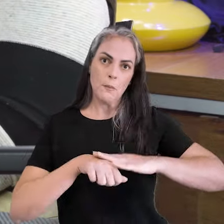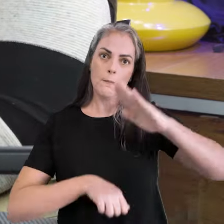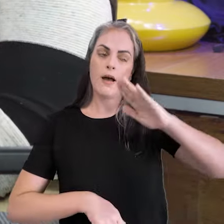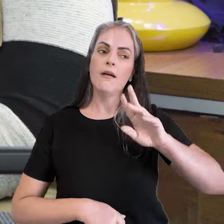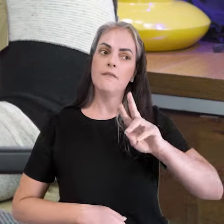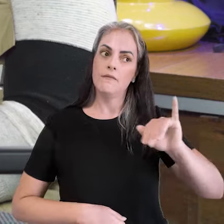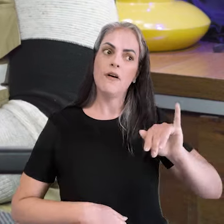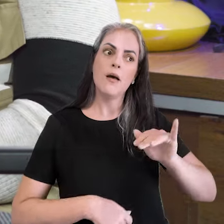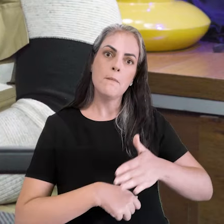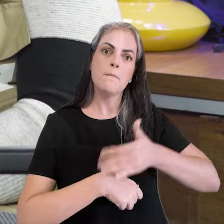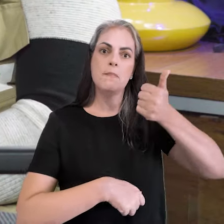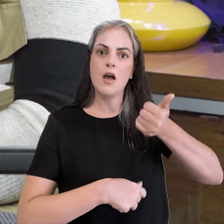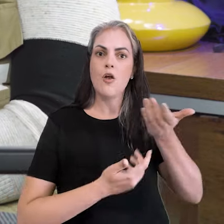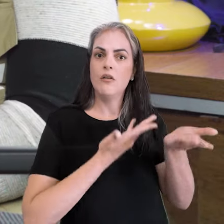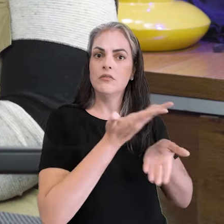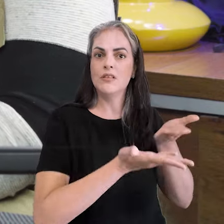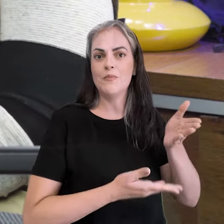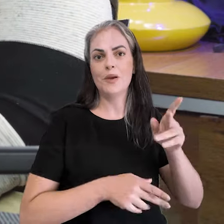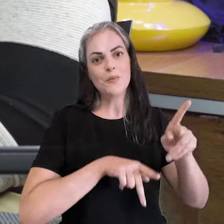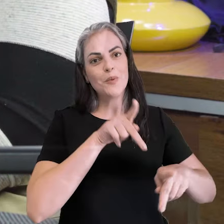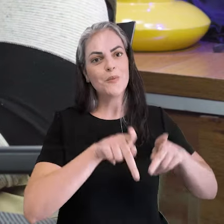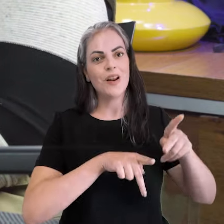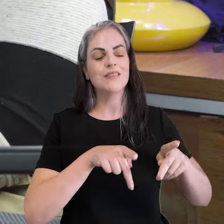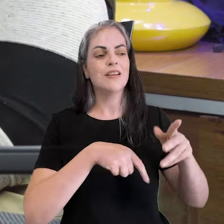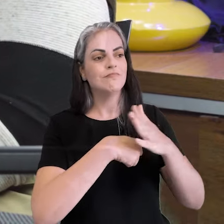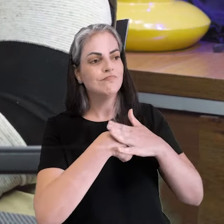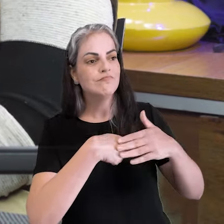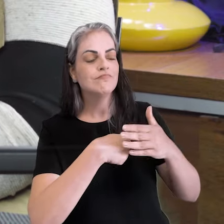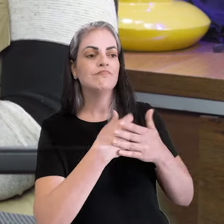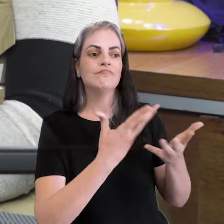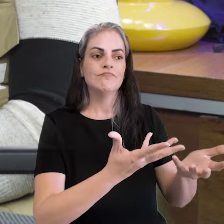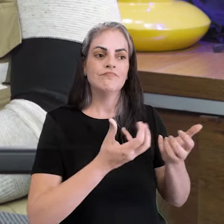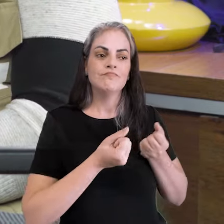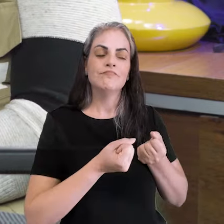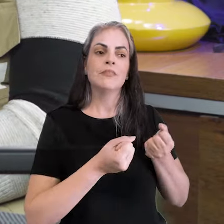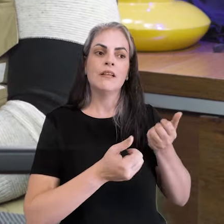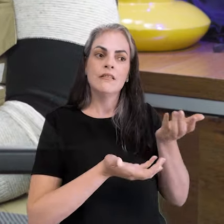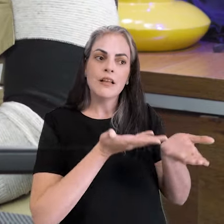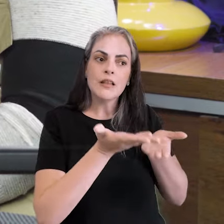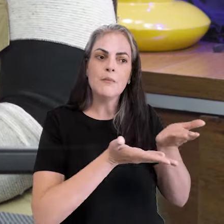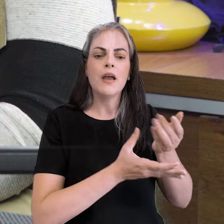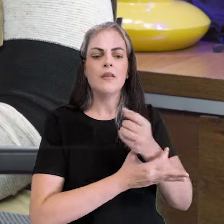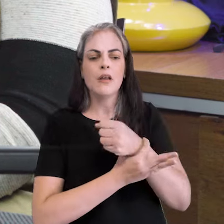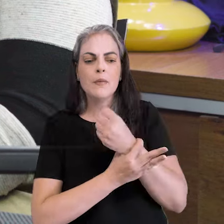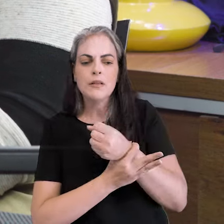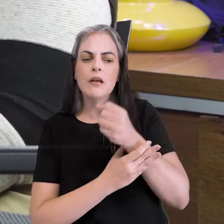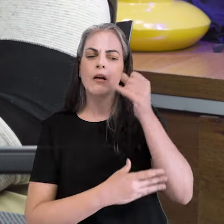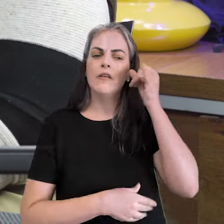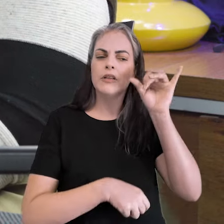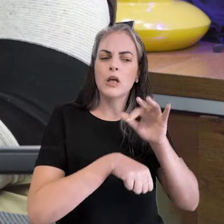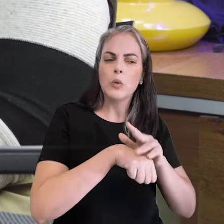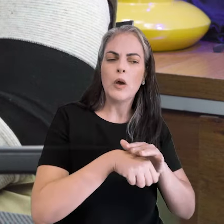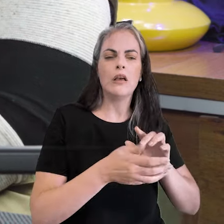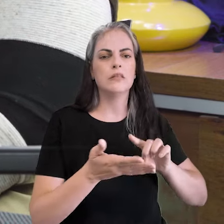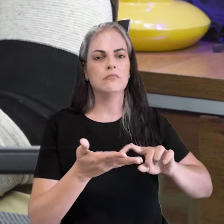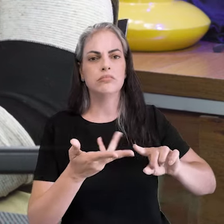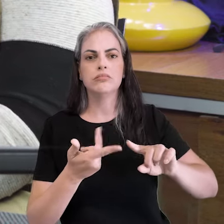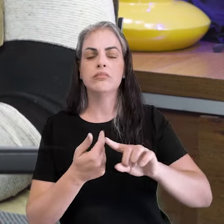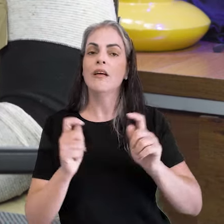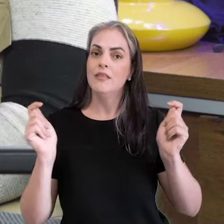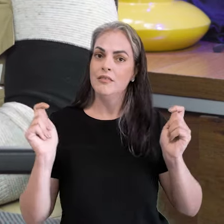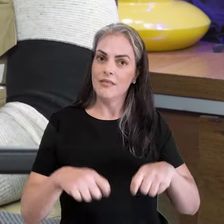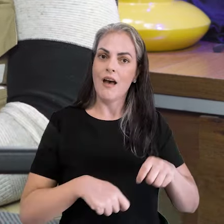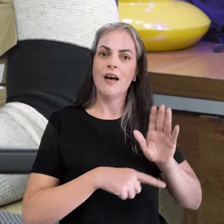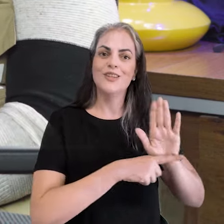melhor a população vai ser acolhida, melhores vão ser as práticas de promoção, prevenção e reabilitação da saúde que esses trabalhadores vão poder